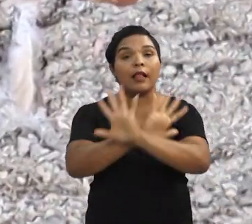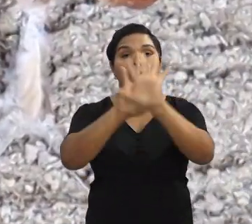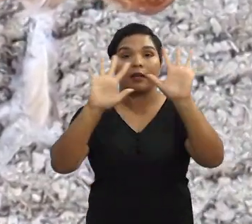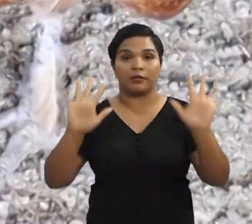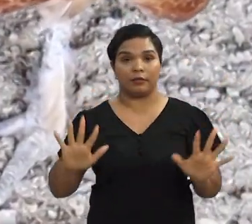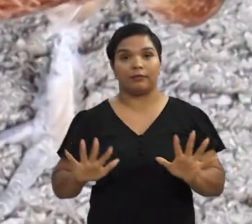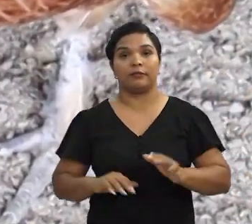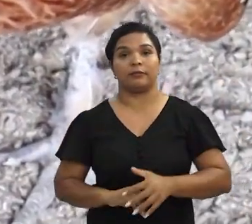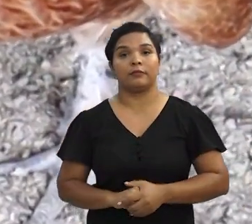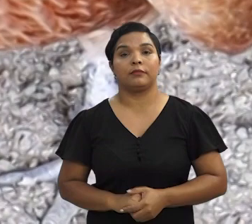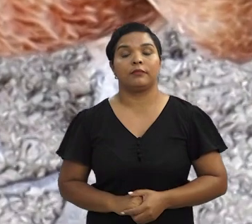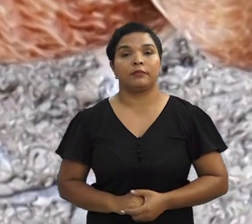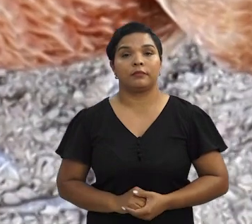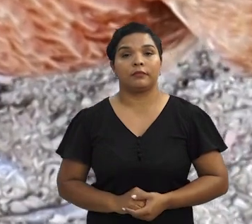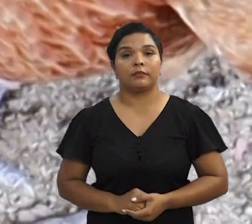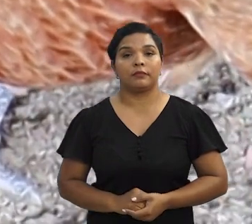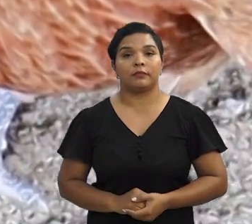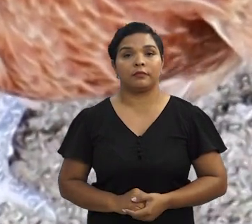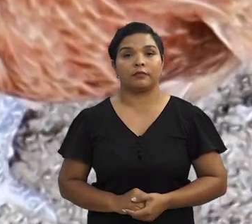clareza.